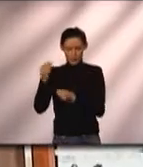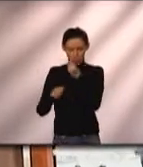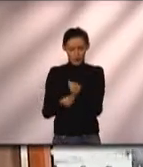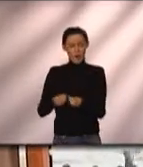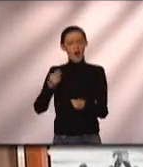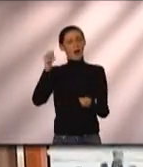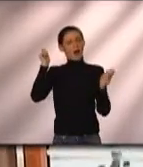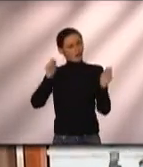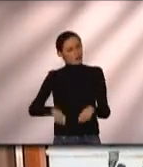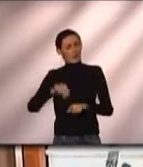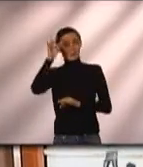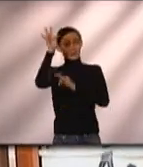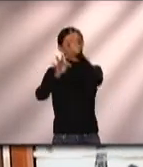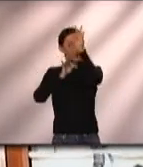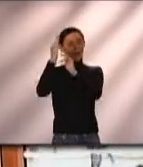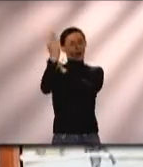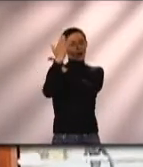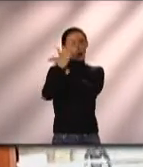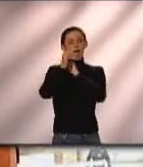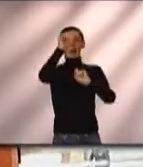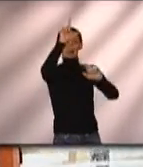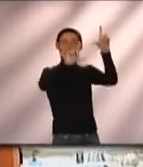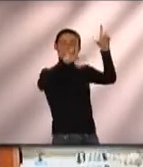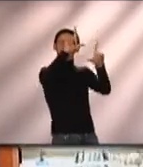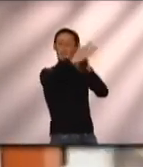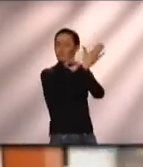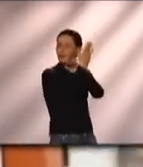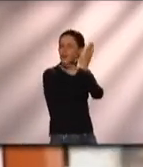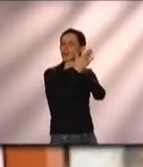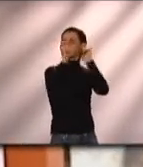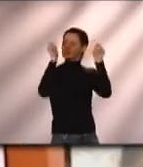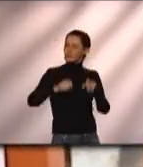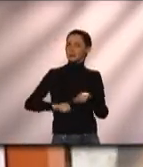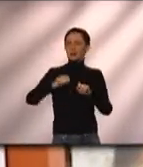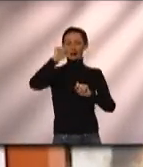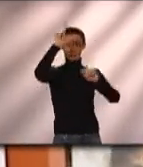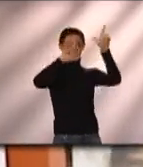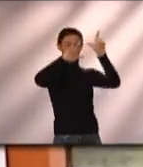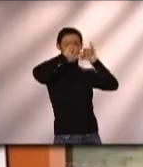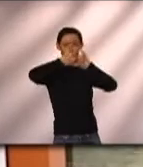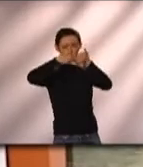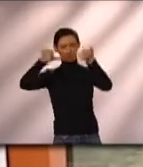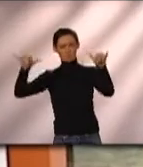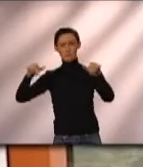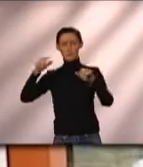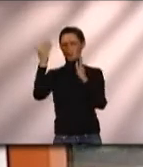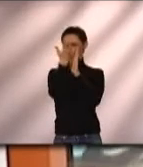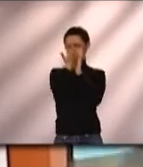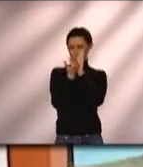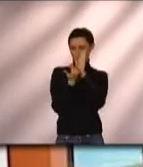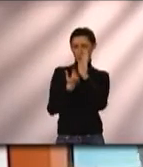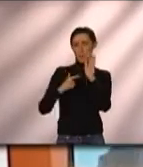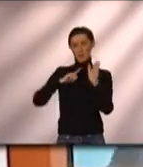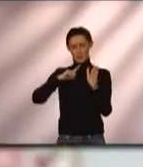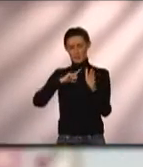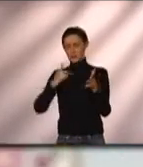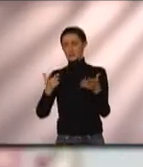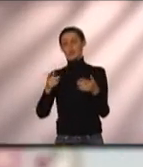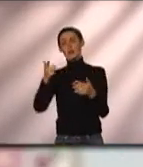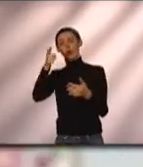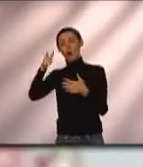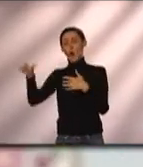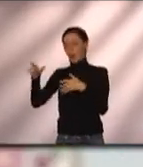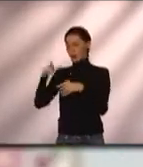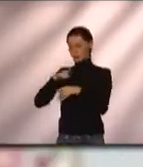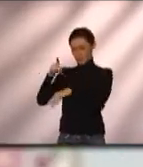tecnologia e nesse sentido a gente percebe que a TV pode auxiliar com os programas que ela traz. Principalmente em relação